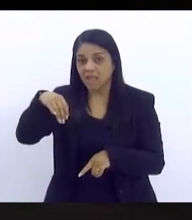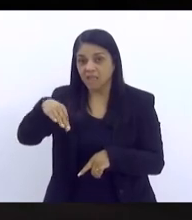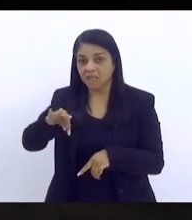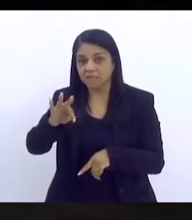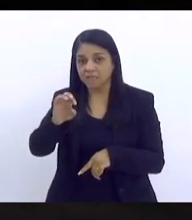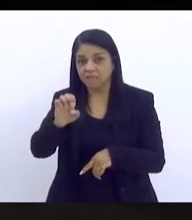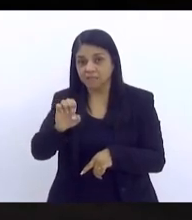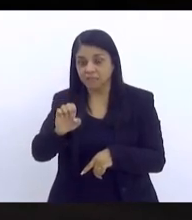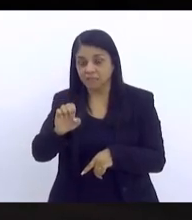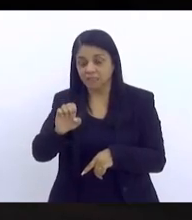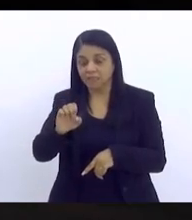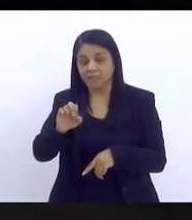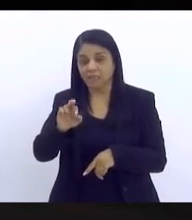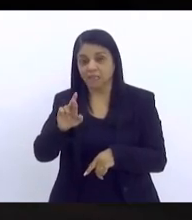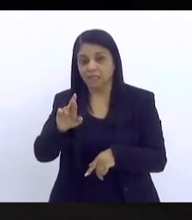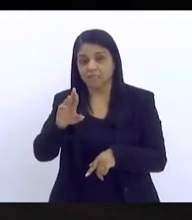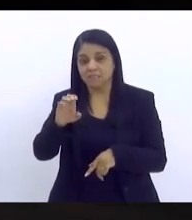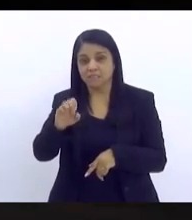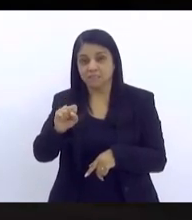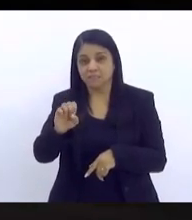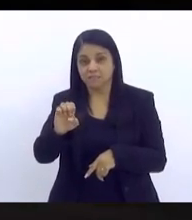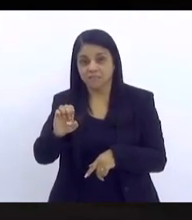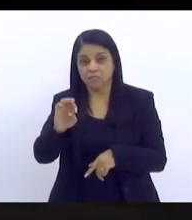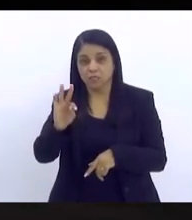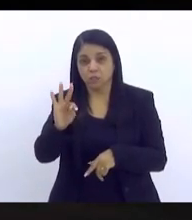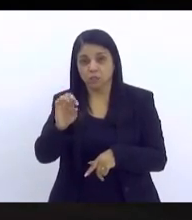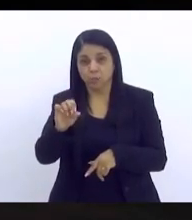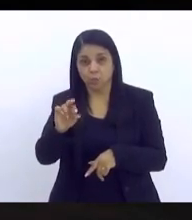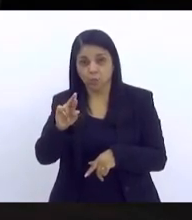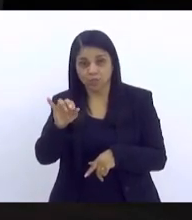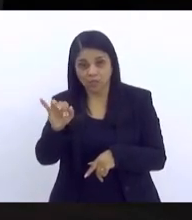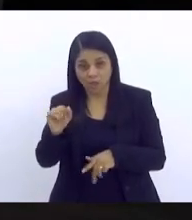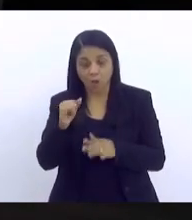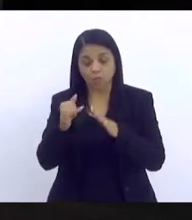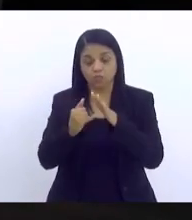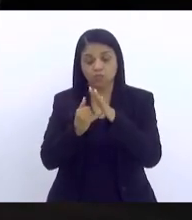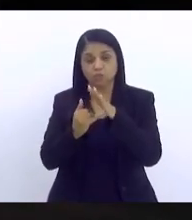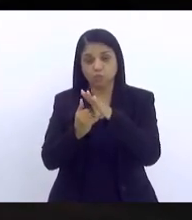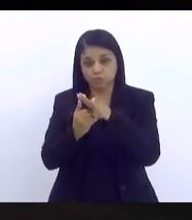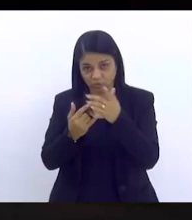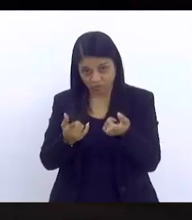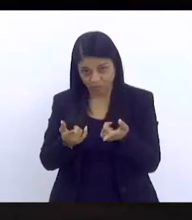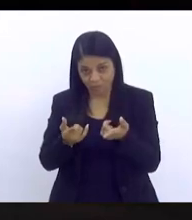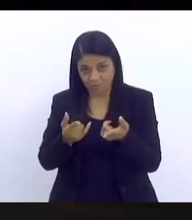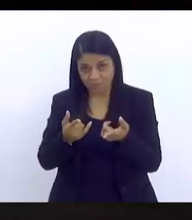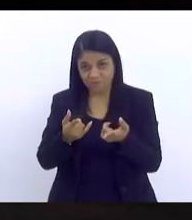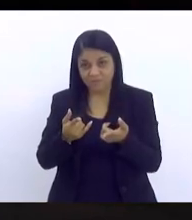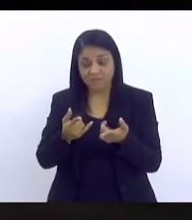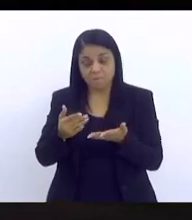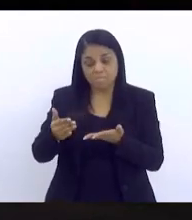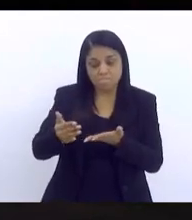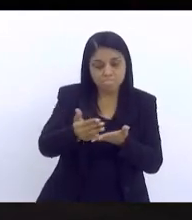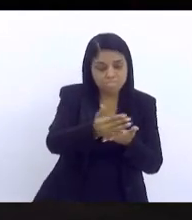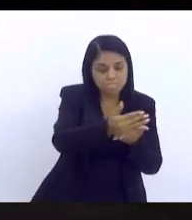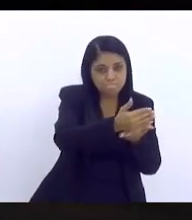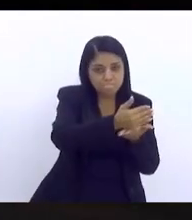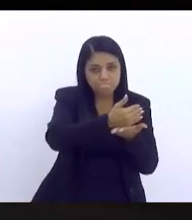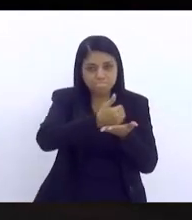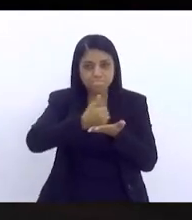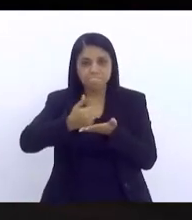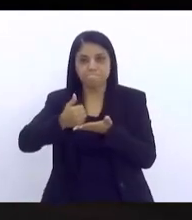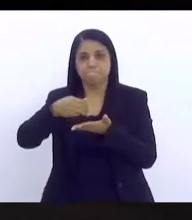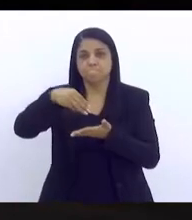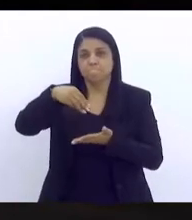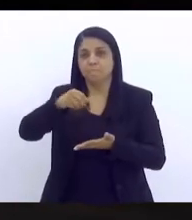Então, assim, a gente, essa ideia de conseguir mapear um fluxo de trabalho é